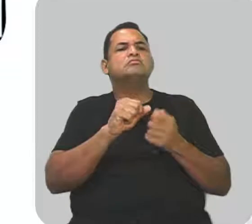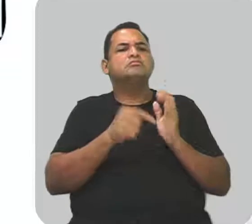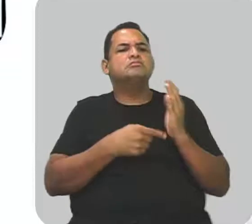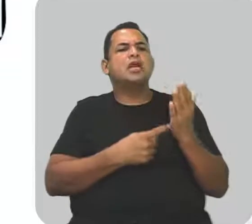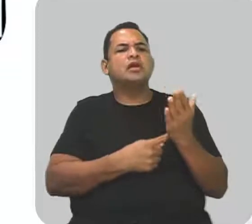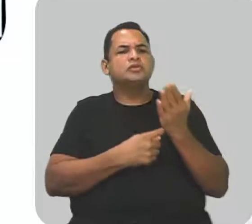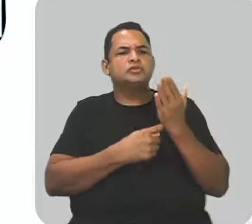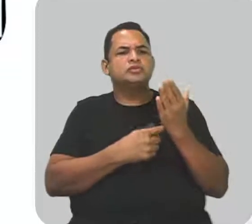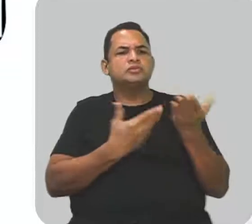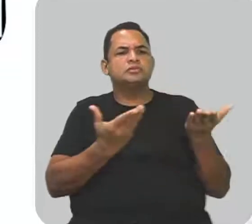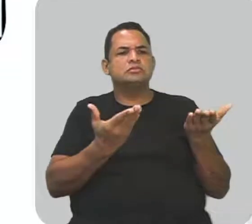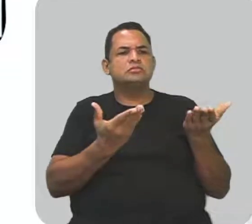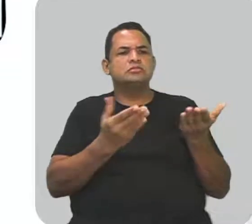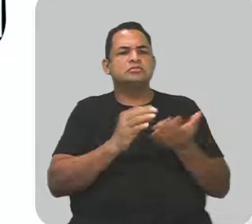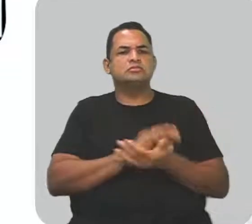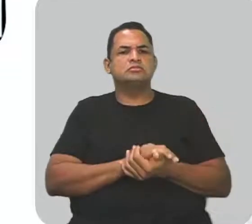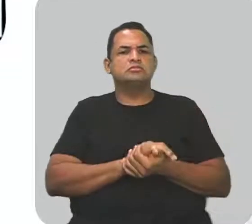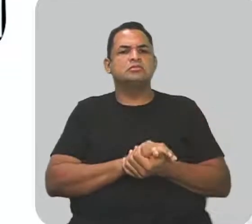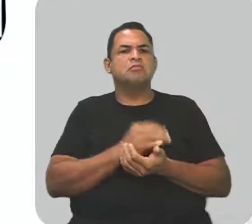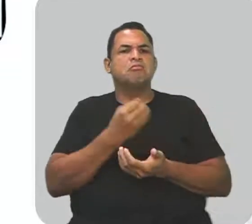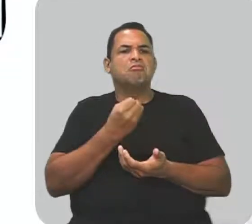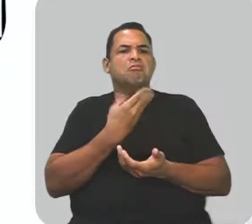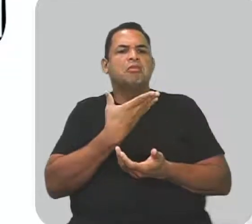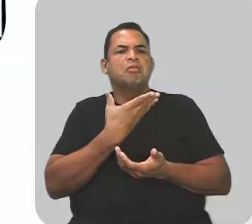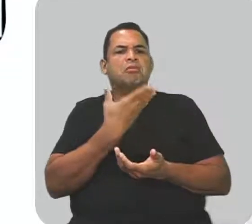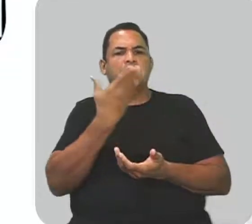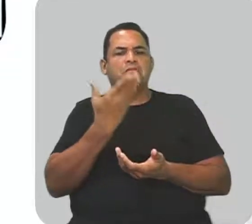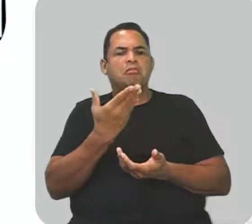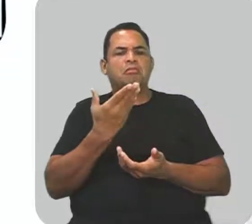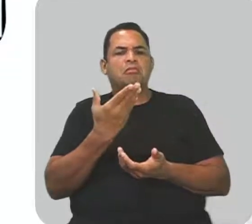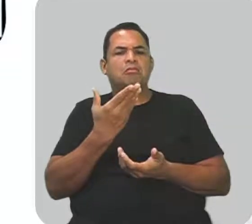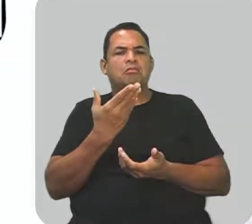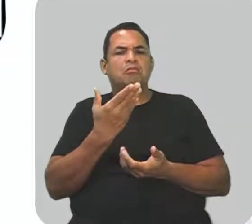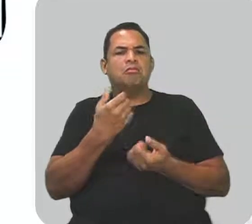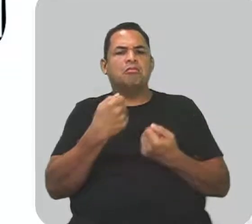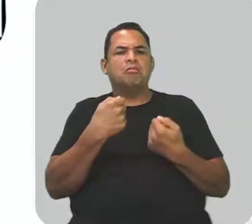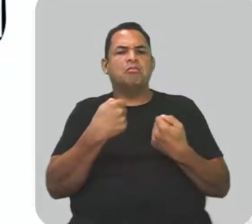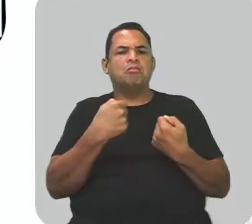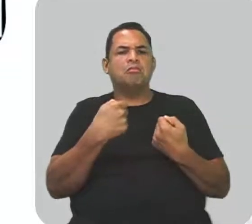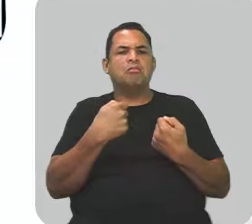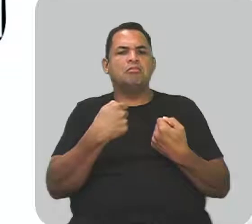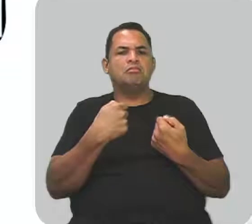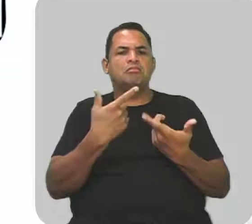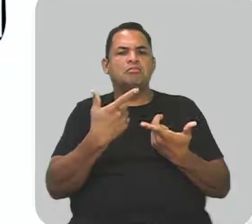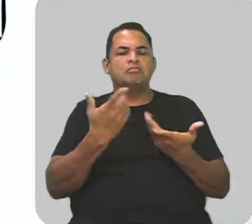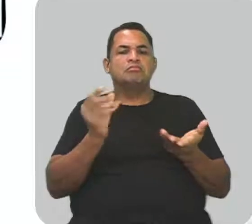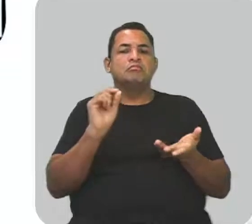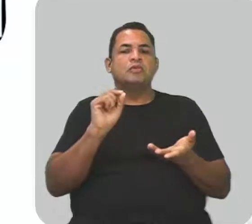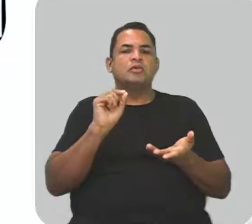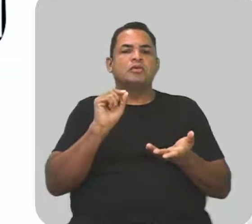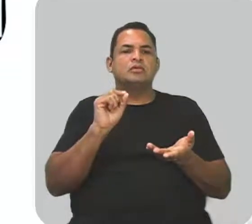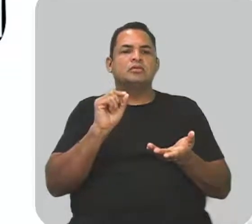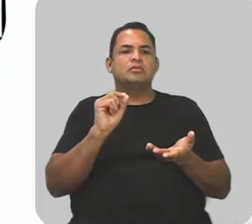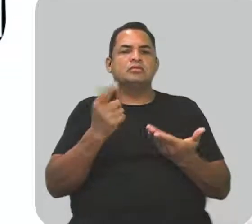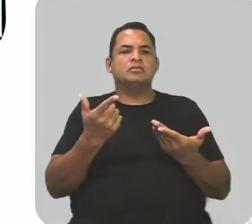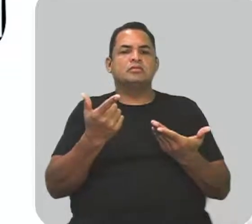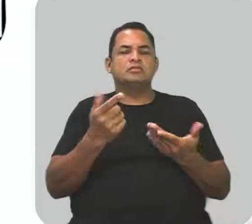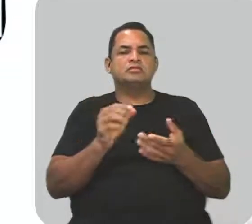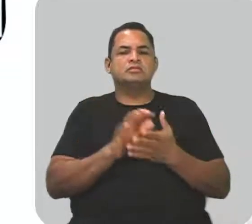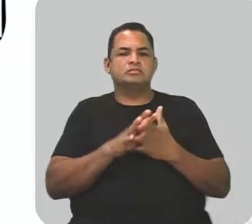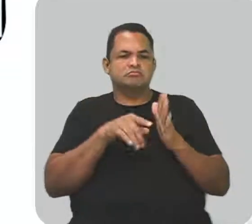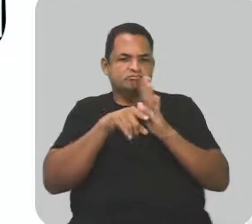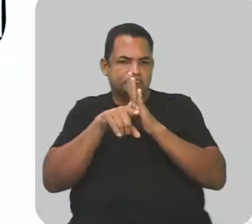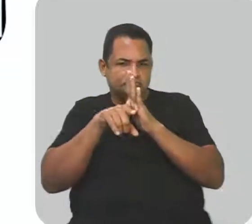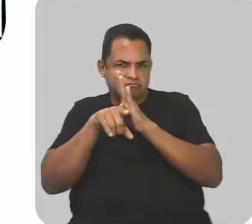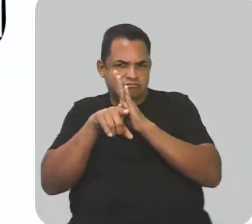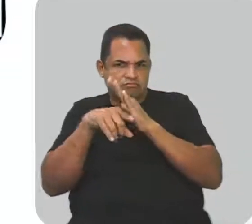preciso que... E aí, amadinho? Olha só, vamos analisar